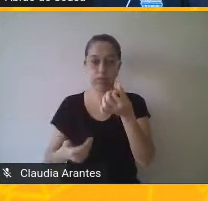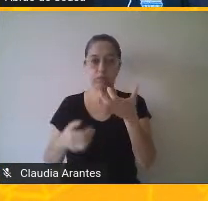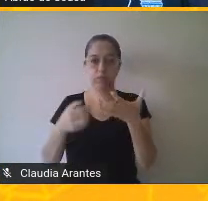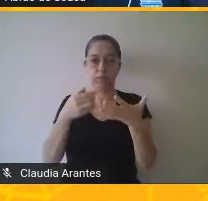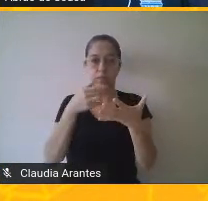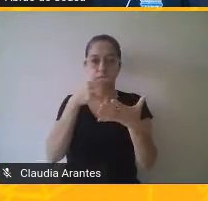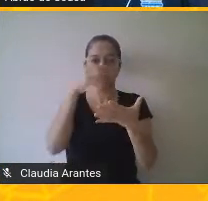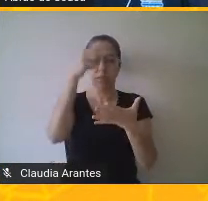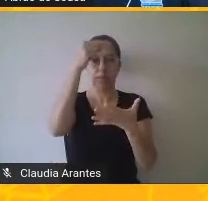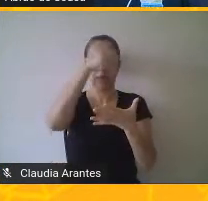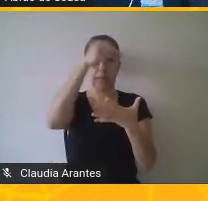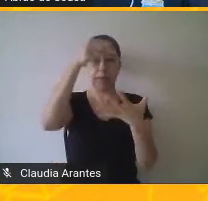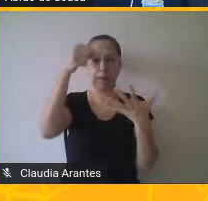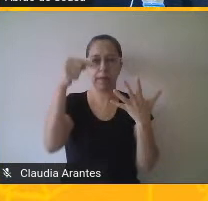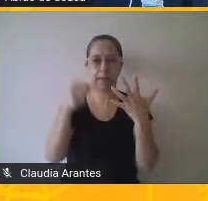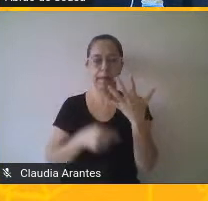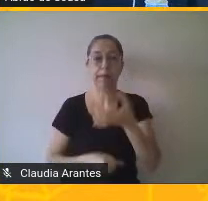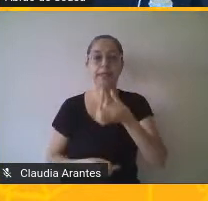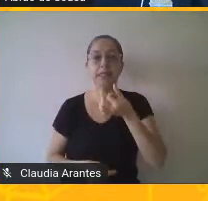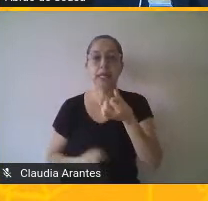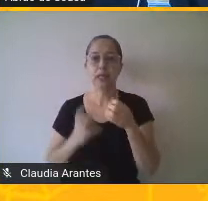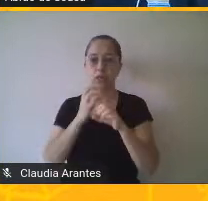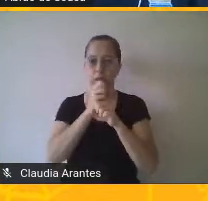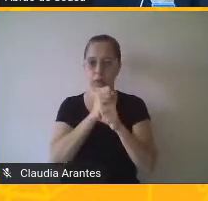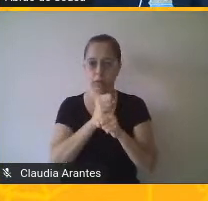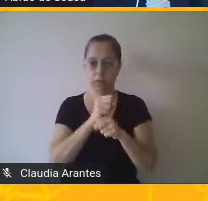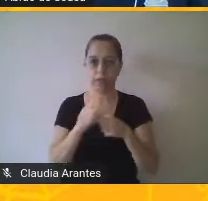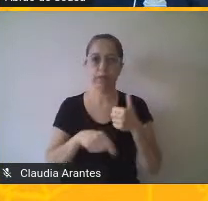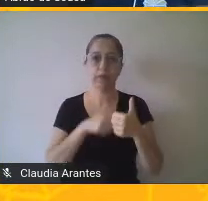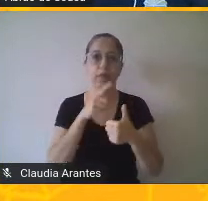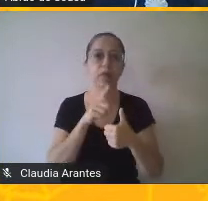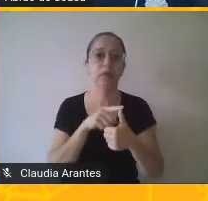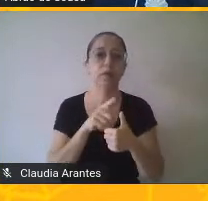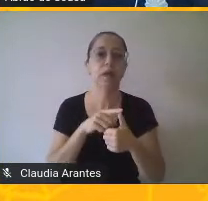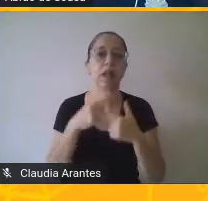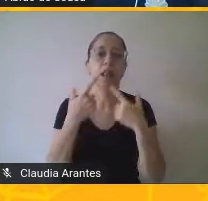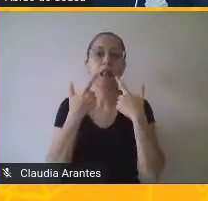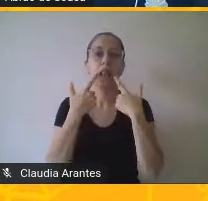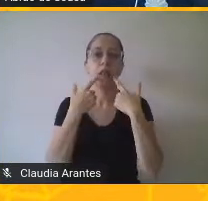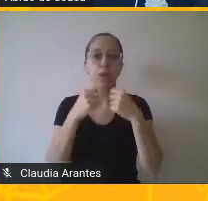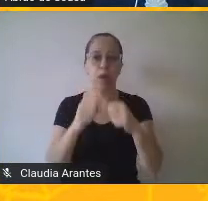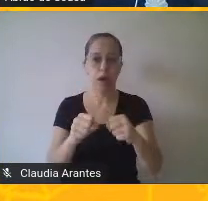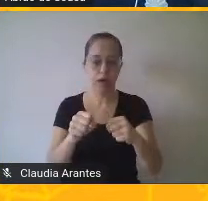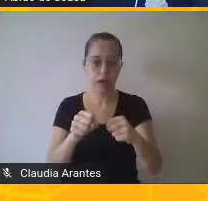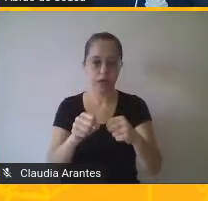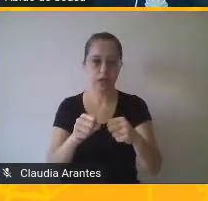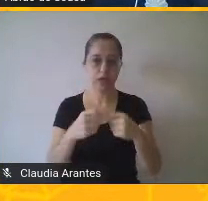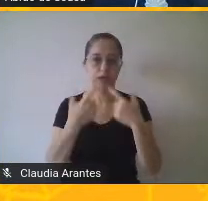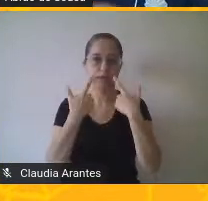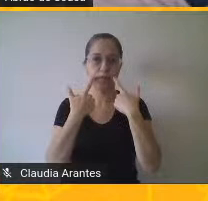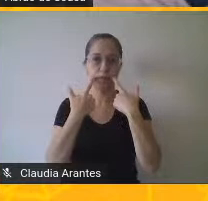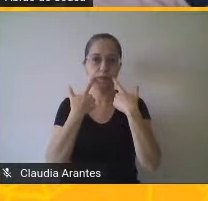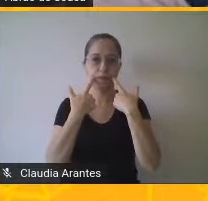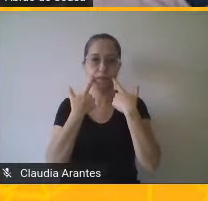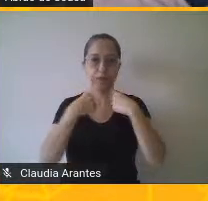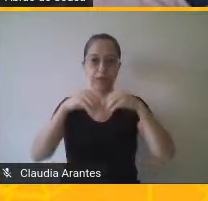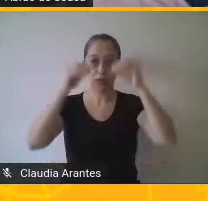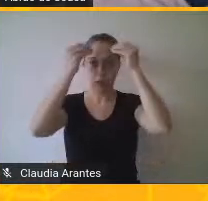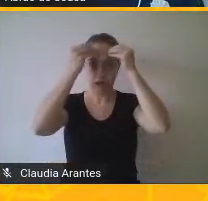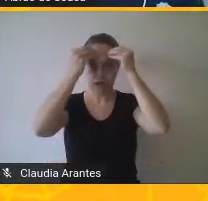a metalinguagem, depois a gente vai preencher isso aí devagar, tá bom? A